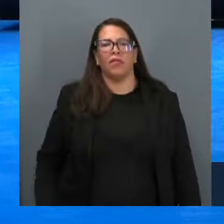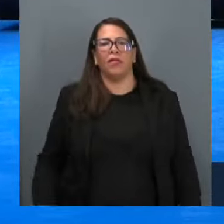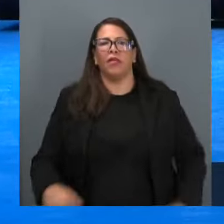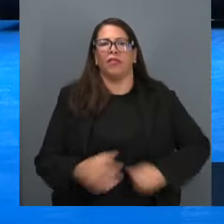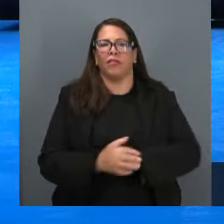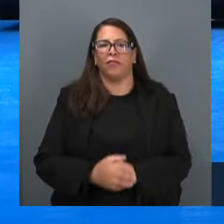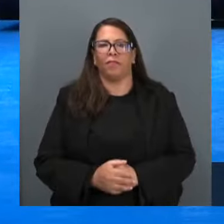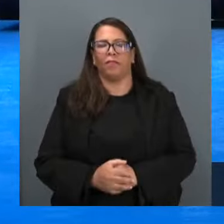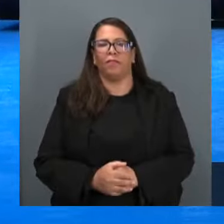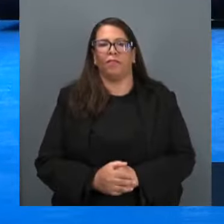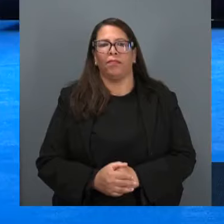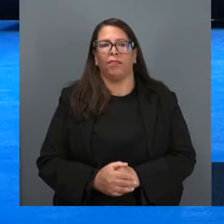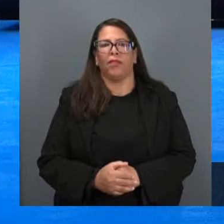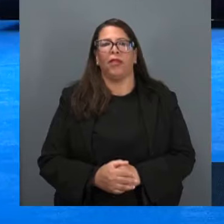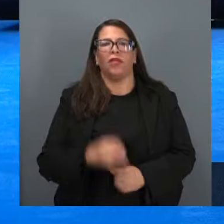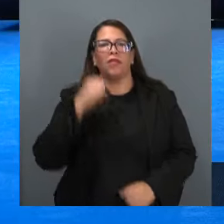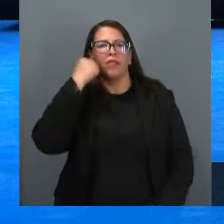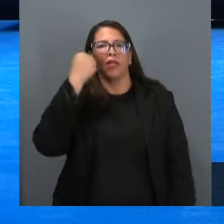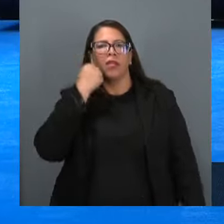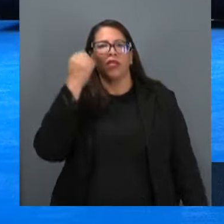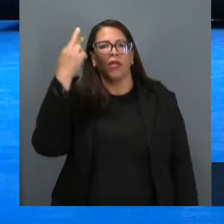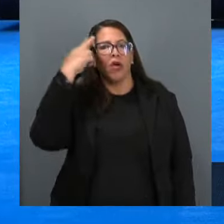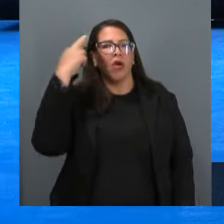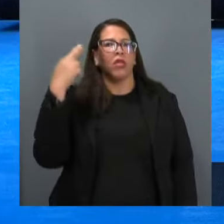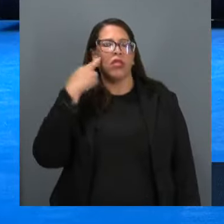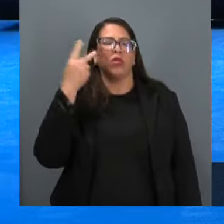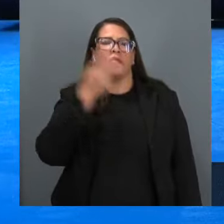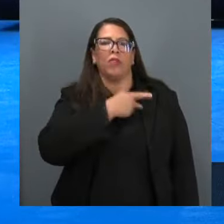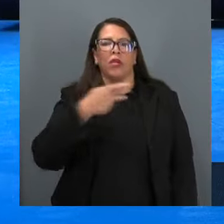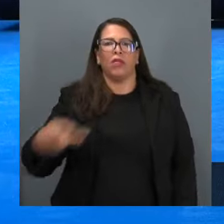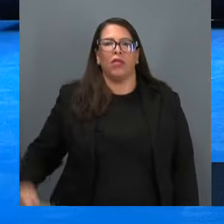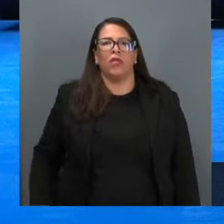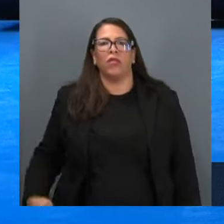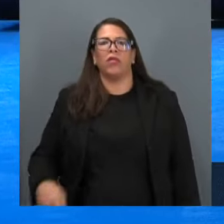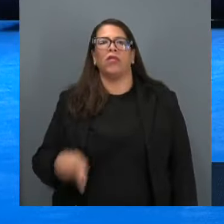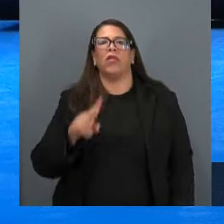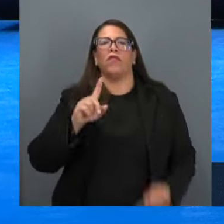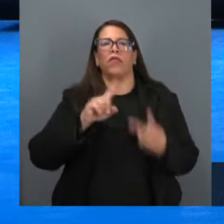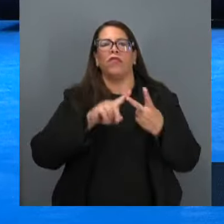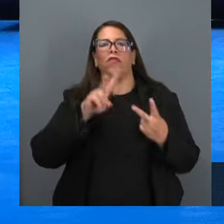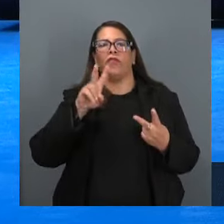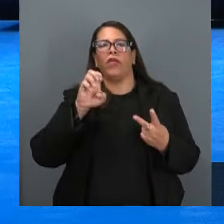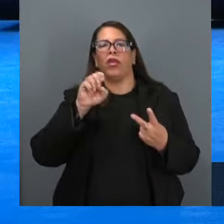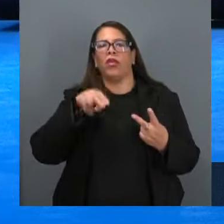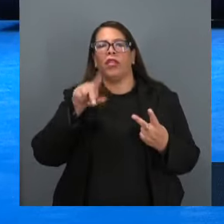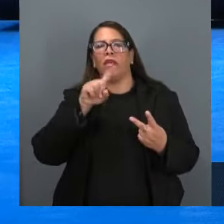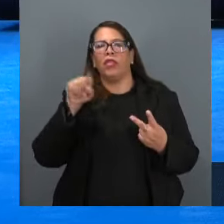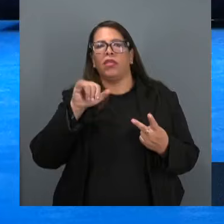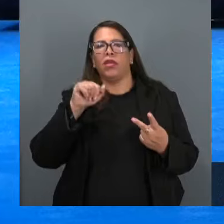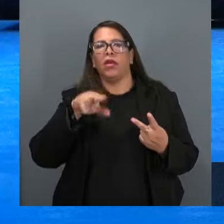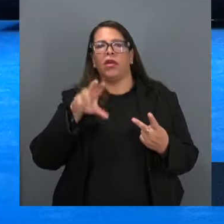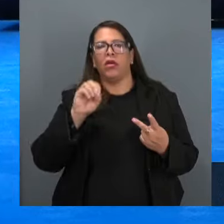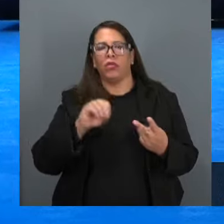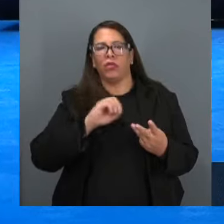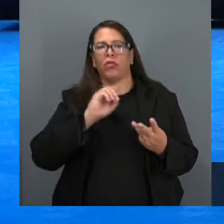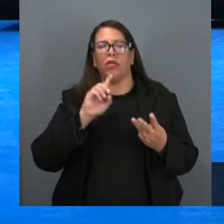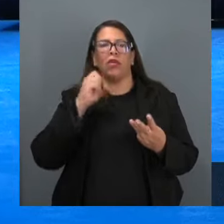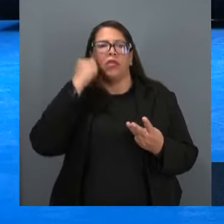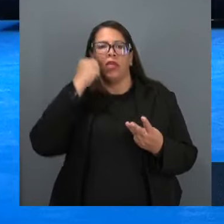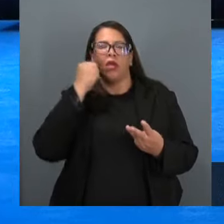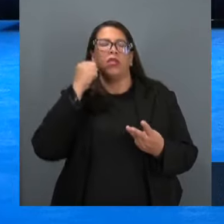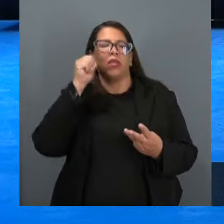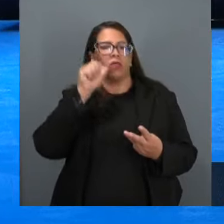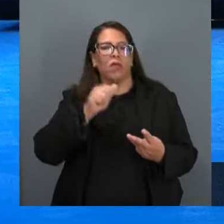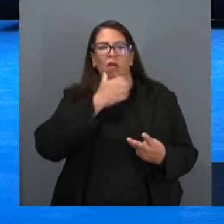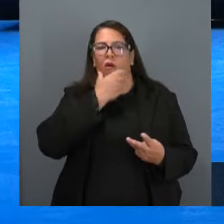meu querido senador, presidente Rodrigo Pacheco, senador veneziano Vital do Rego, senhoras senadoras,